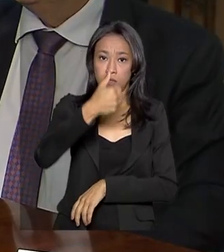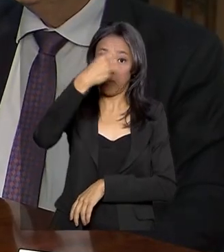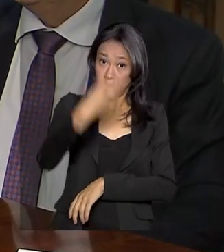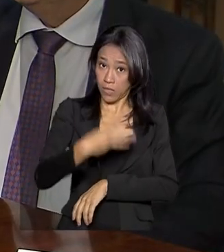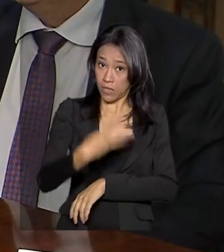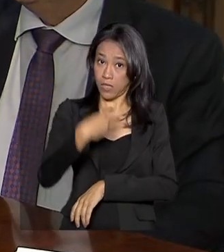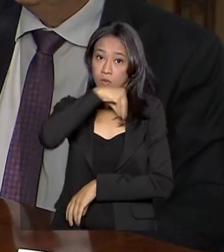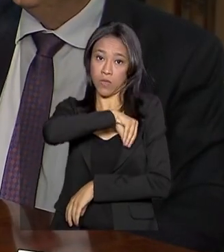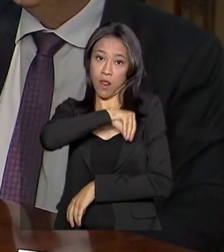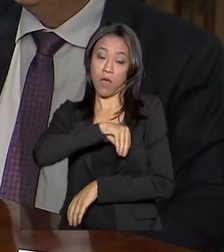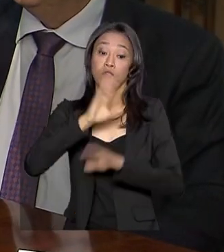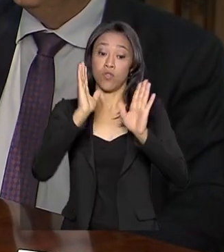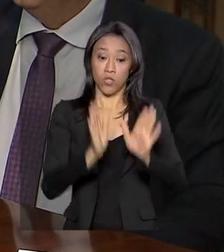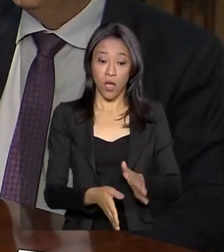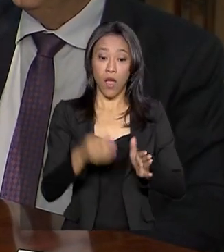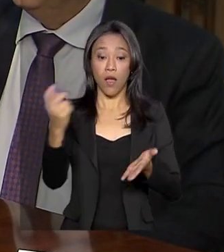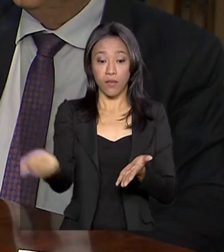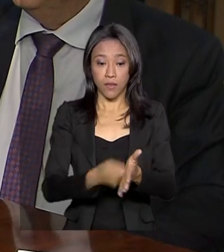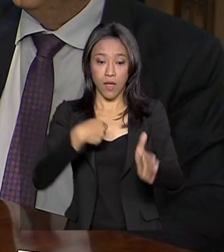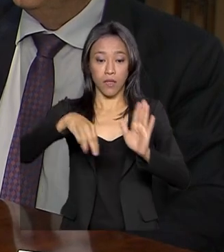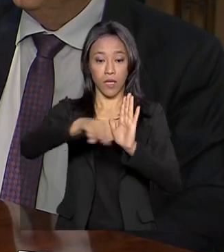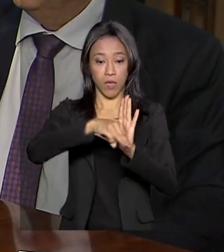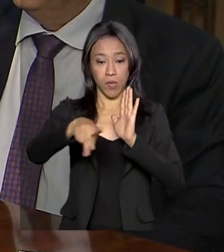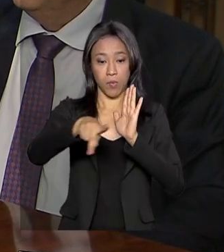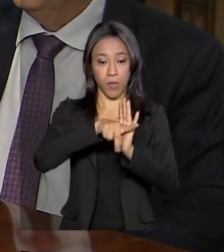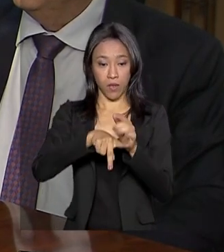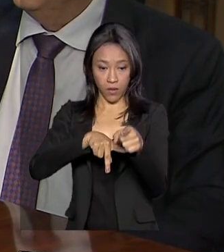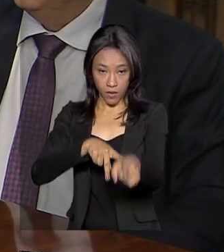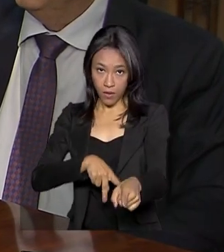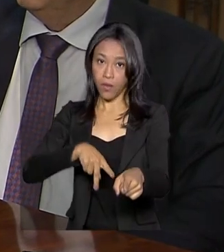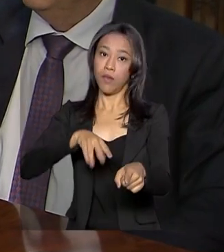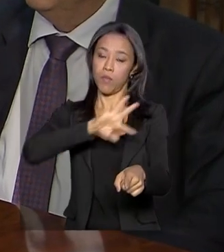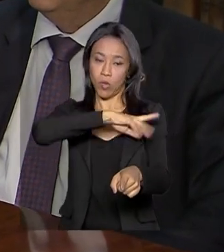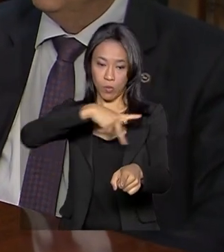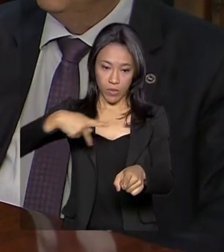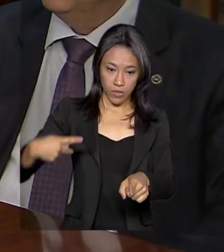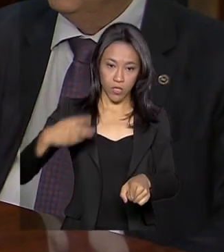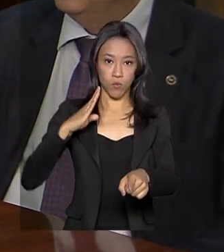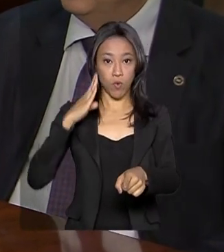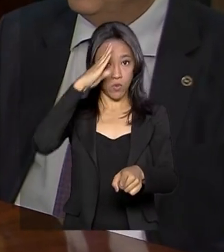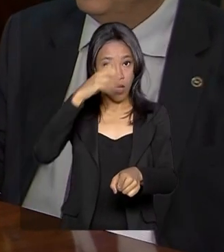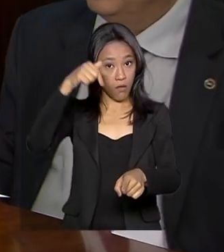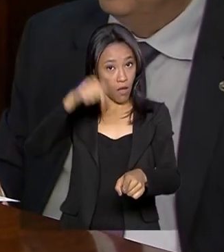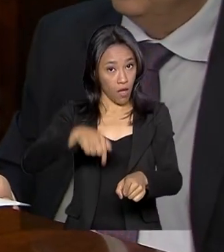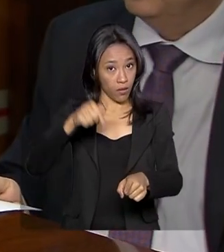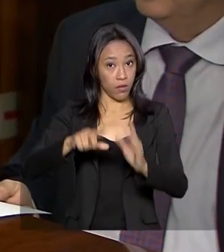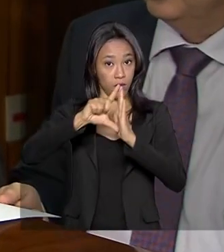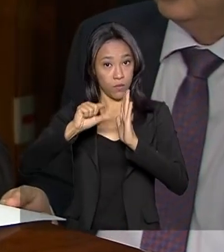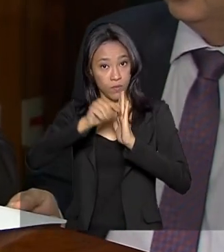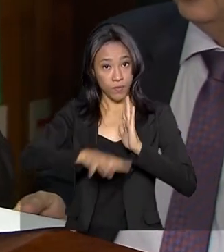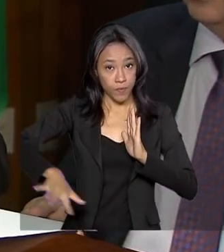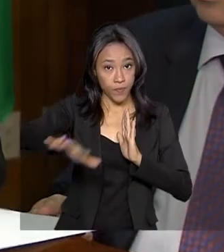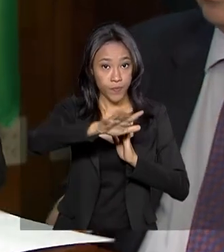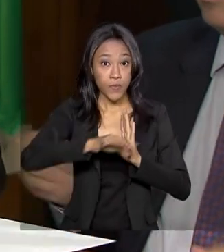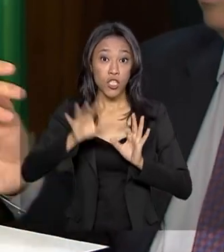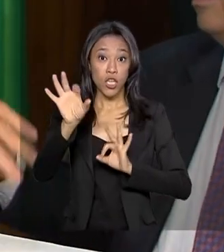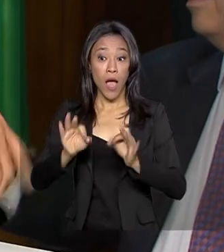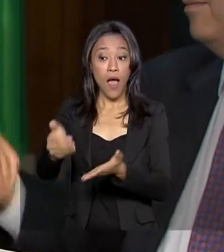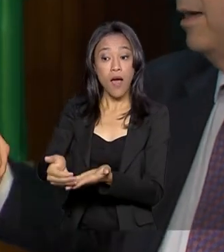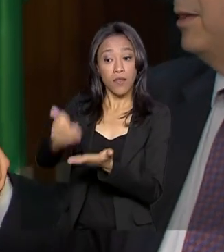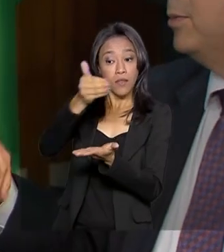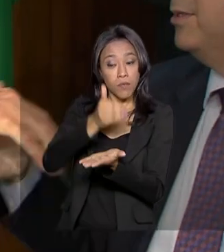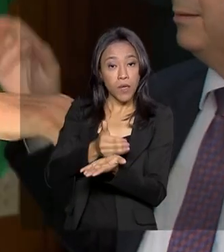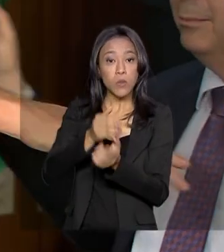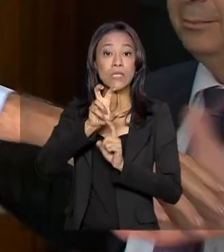provisória foi assinada pelo presidente Jair Bolsonaro aqui no Palácio do Planalto, prevendo a antecipação de